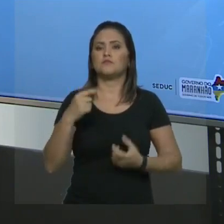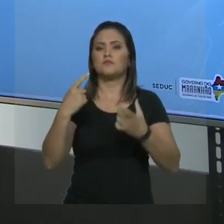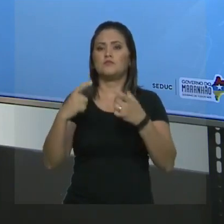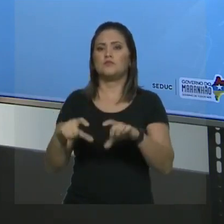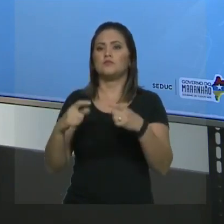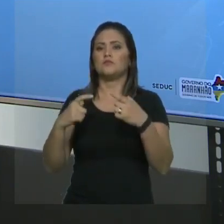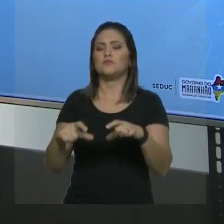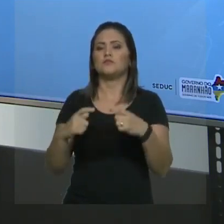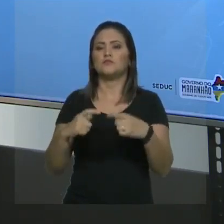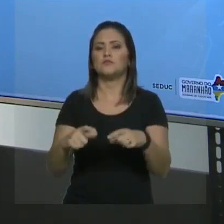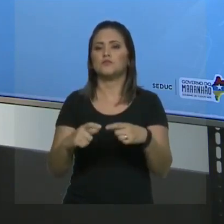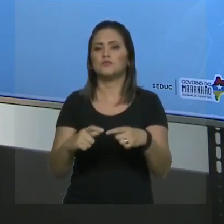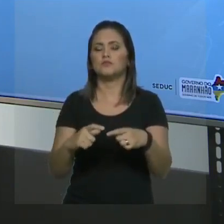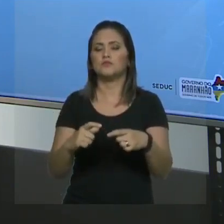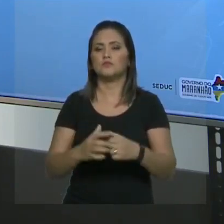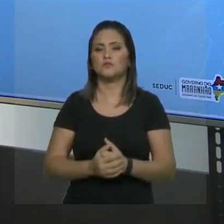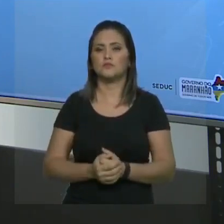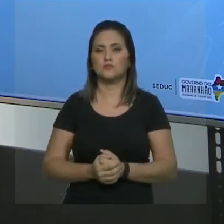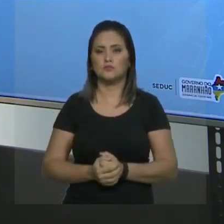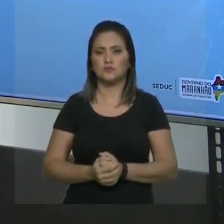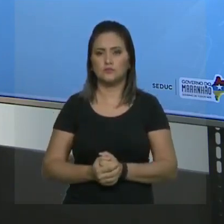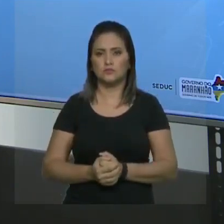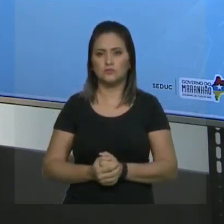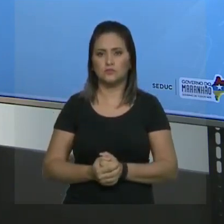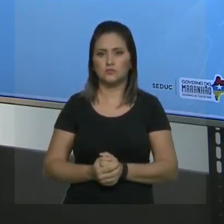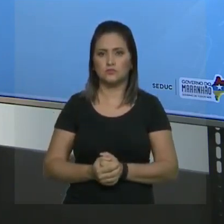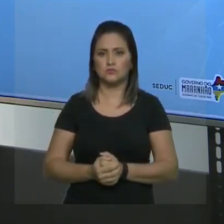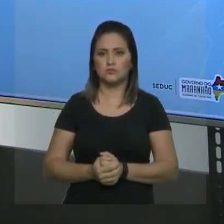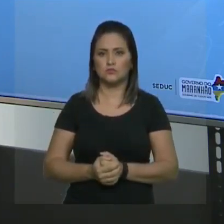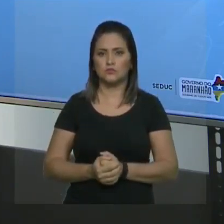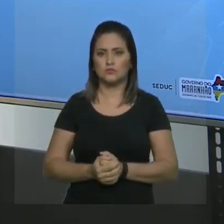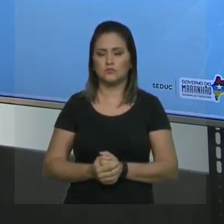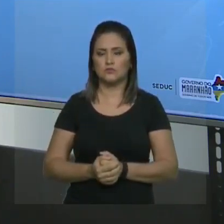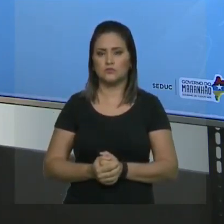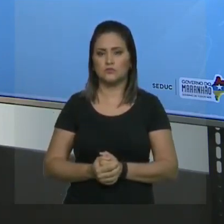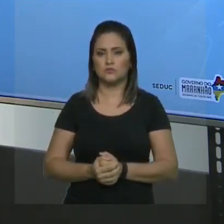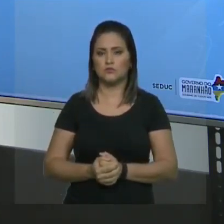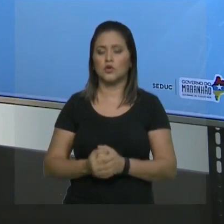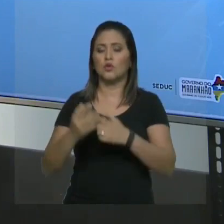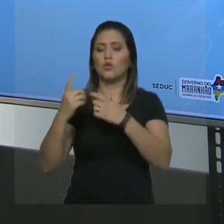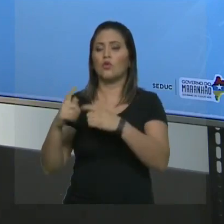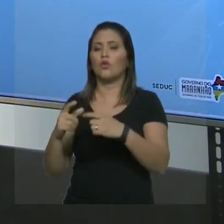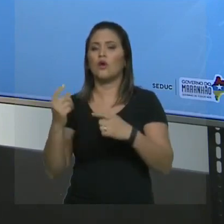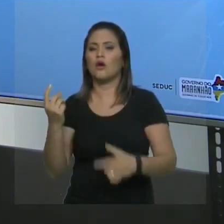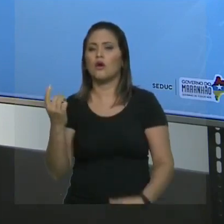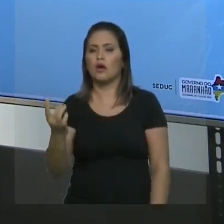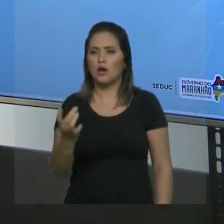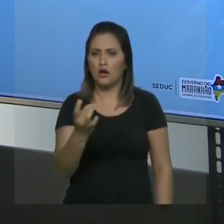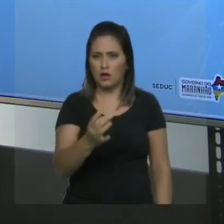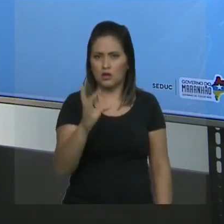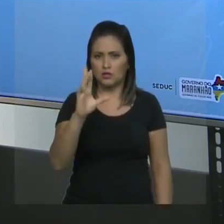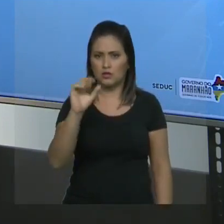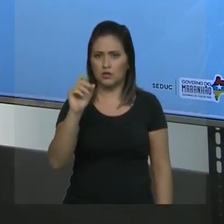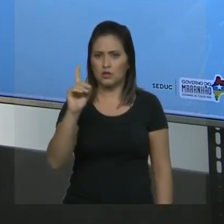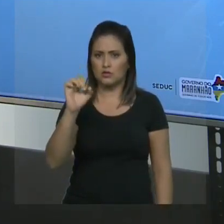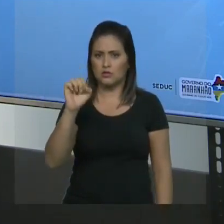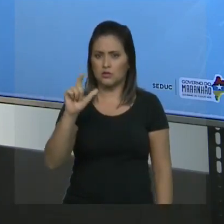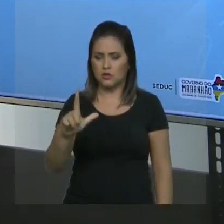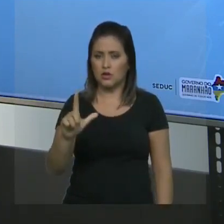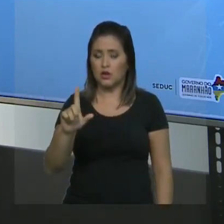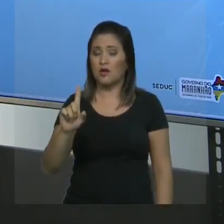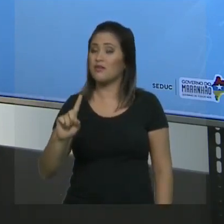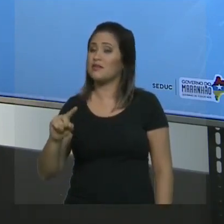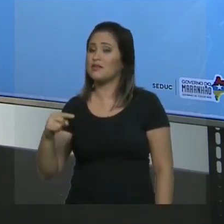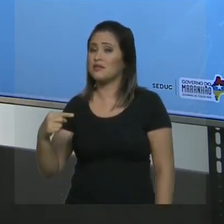e o radical ligados à cadeia principal, depois à cadeia